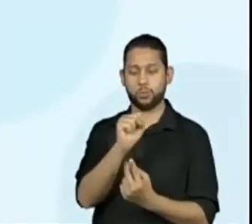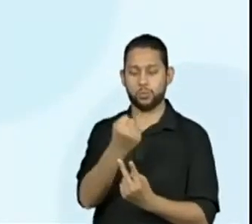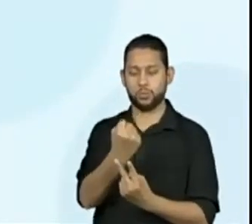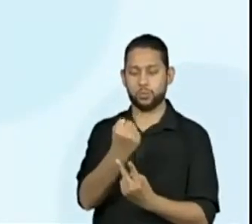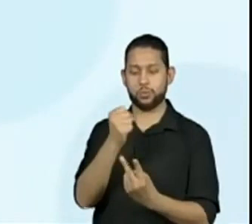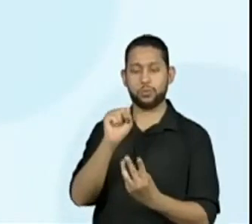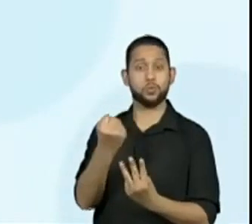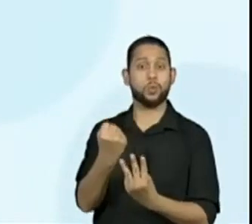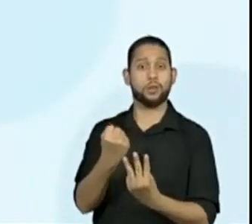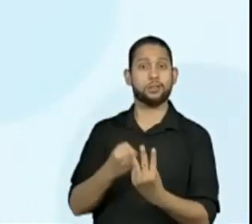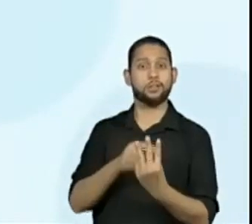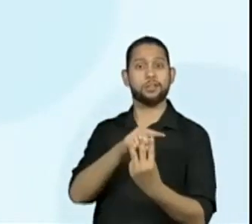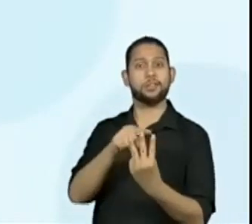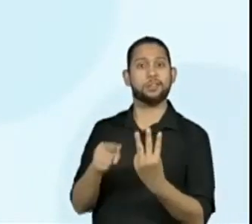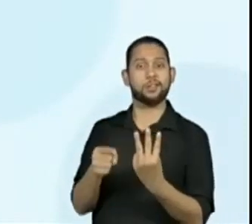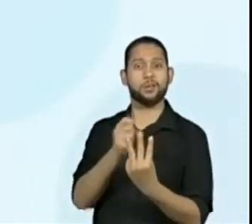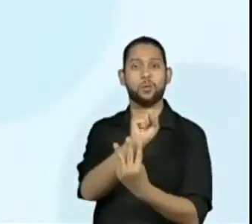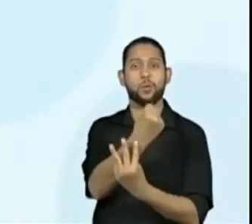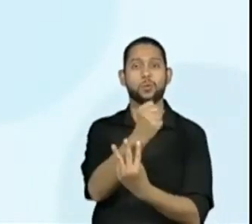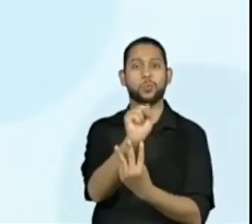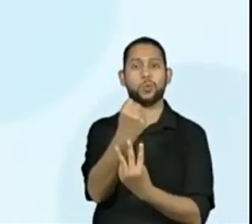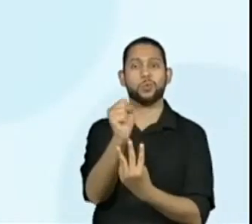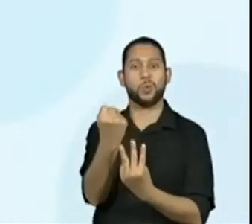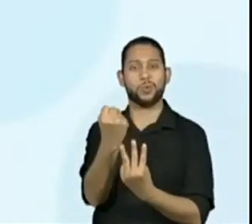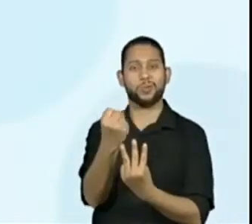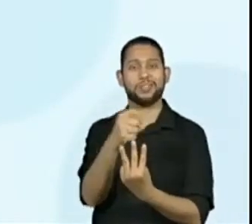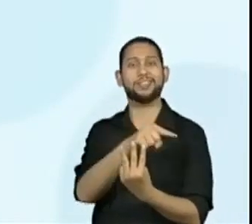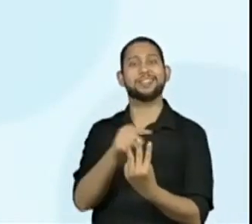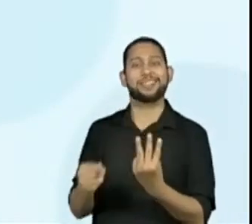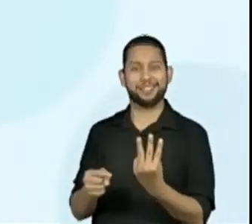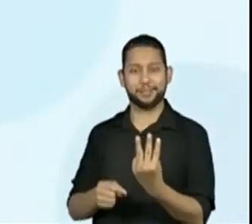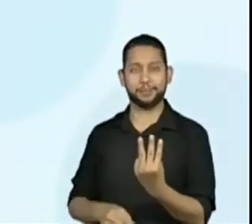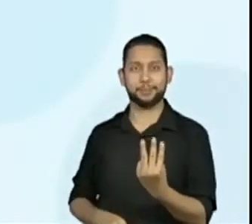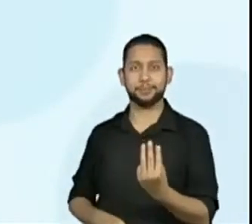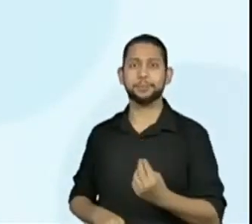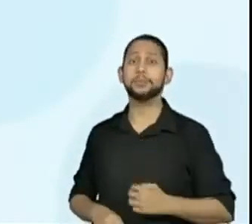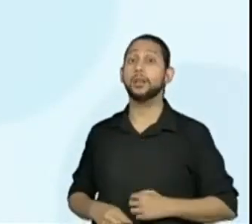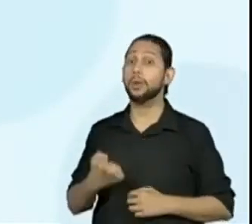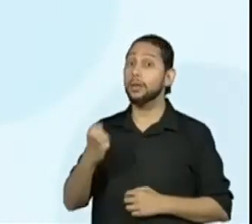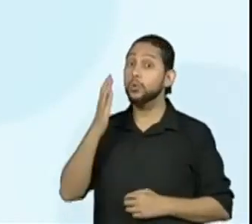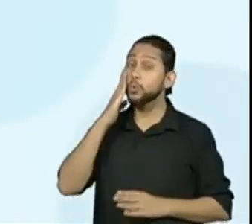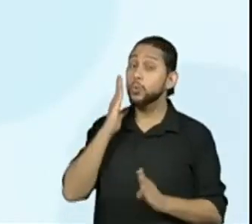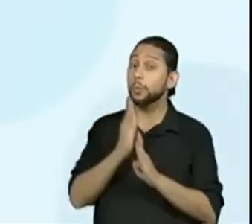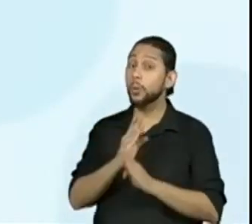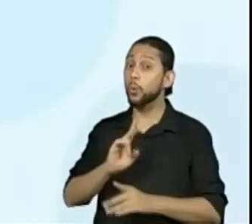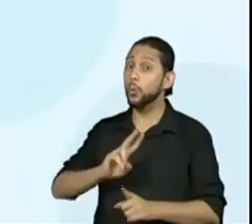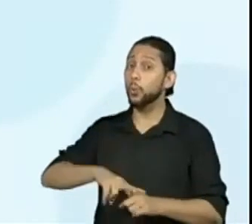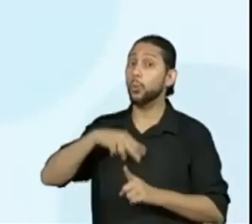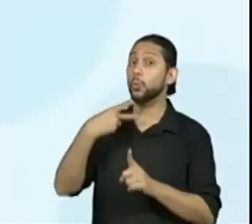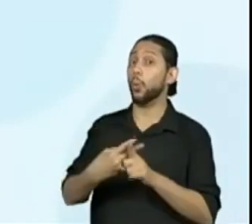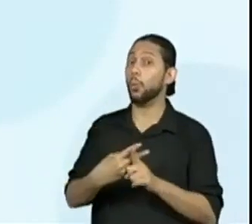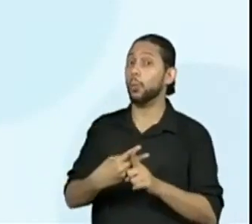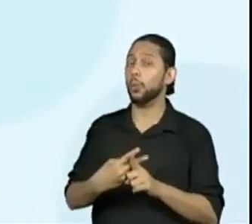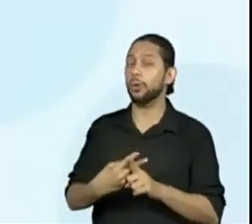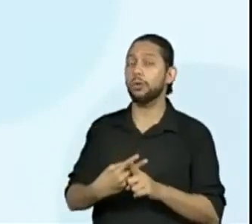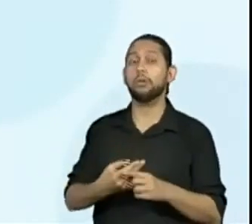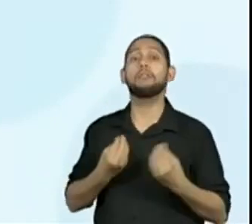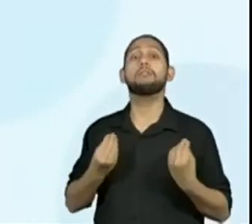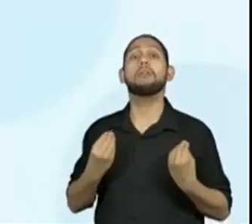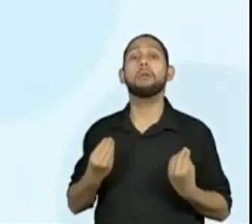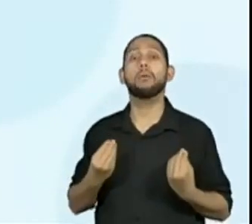o valor de 8. Para descobrir o dobro, o que é que eu faço?